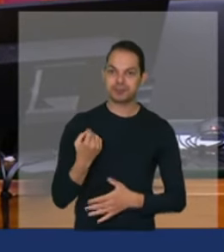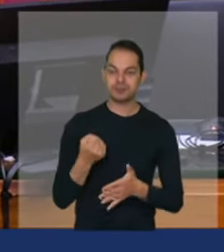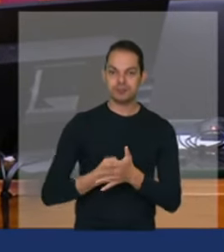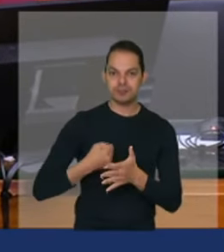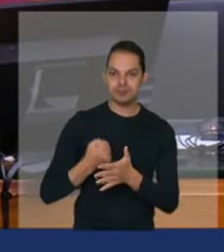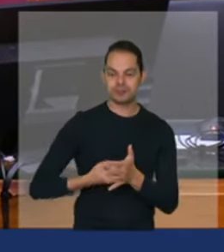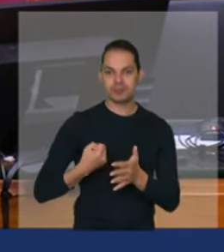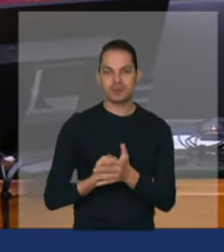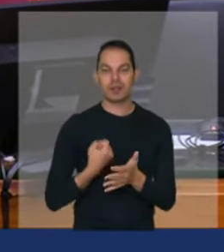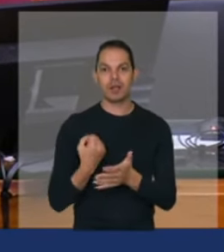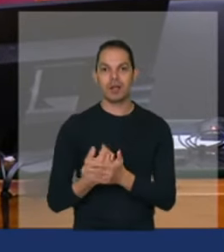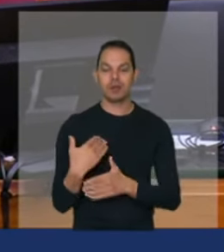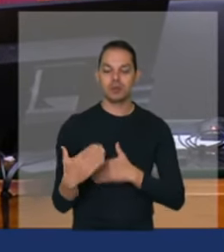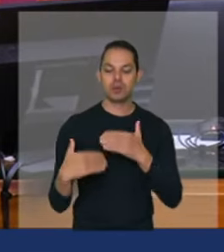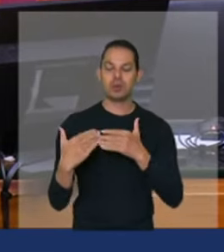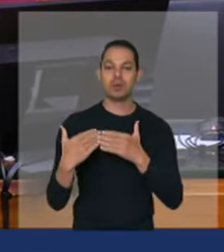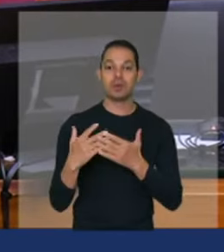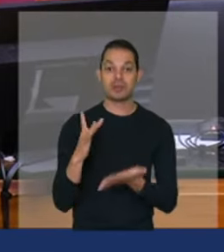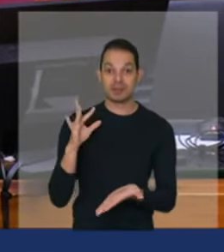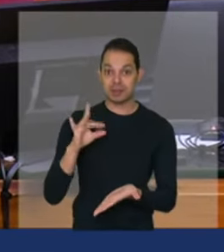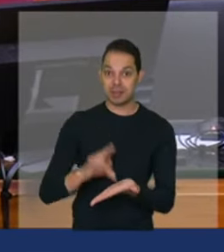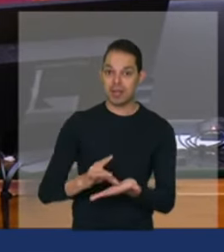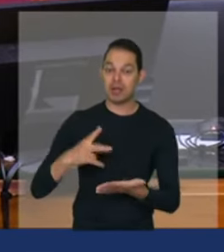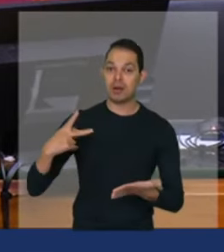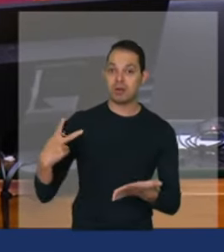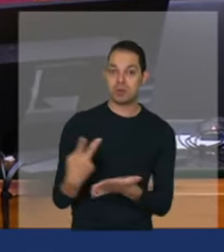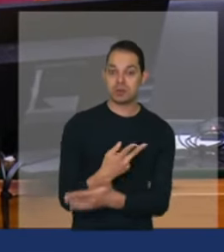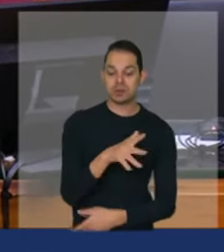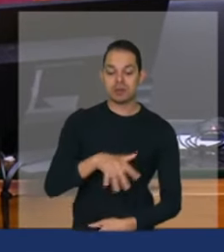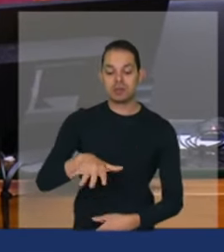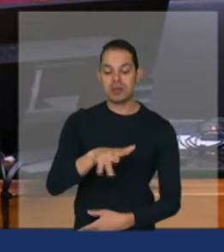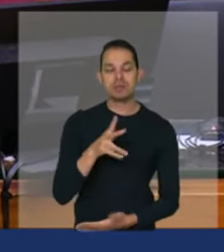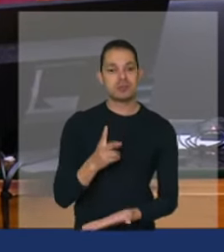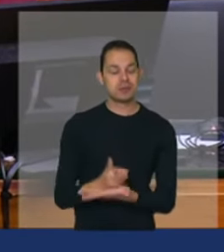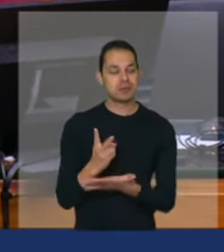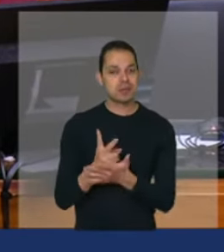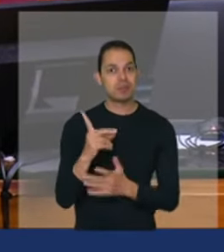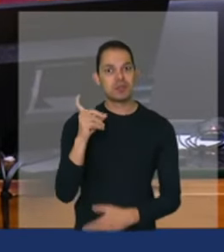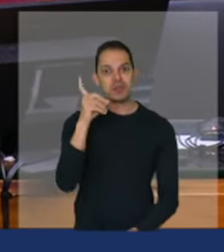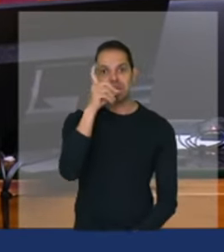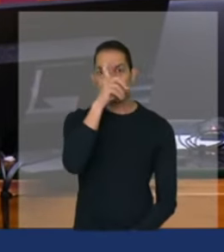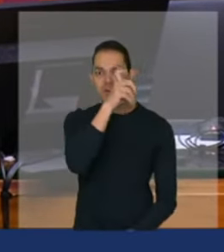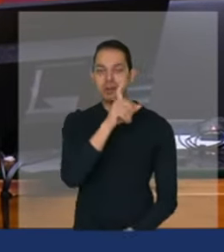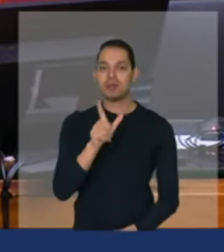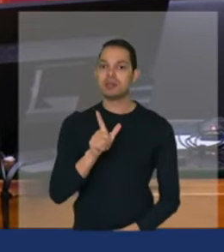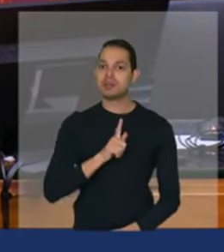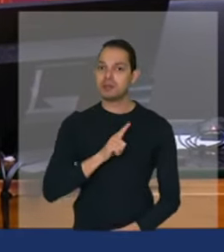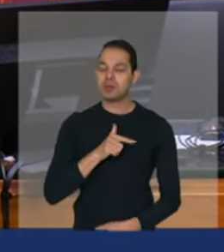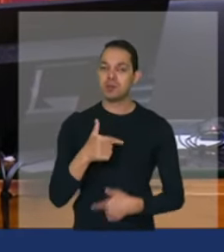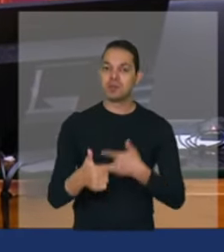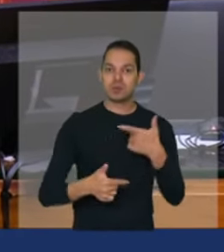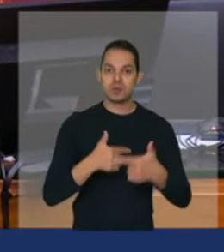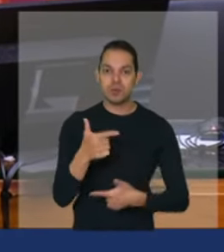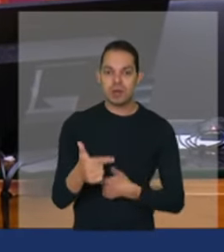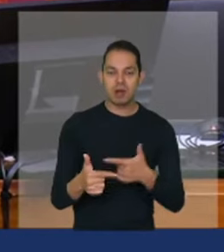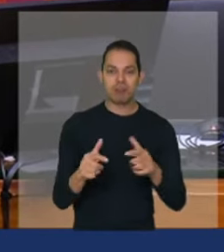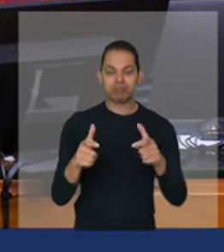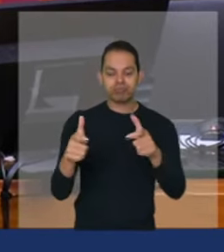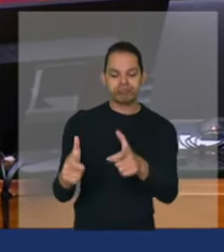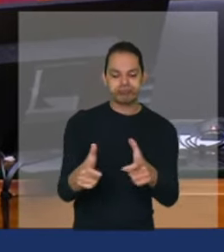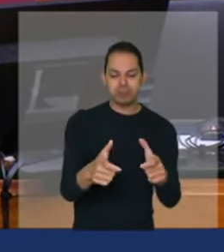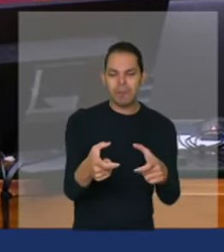Essa realidade do mercado sempre dificultou o trabalho do pequeno produtor rural familiar,